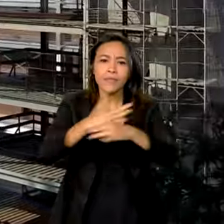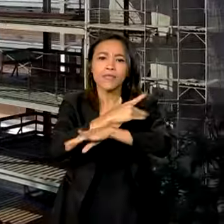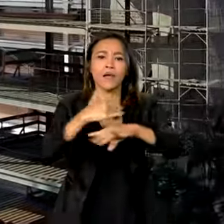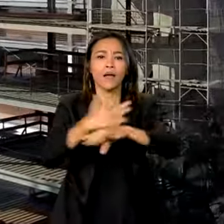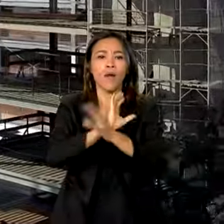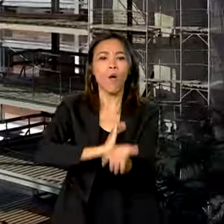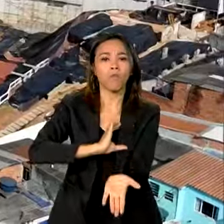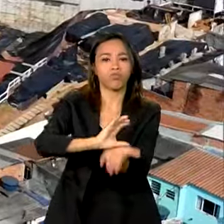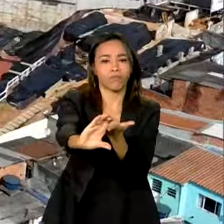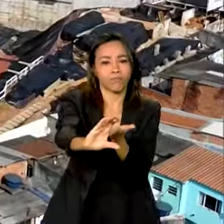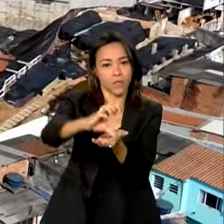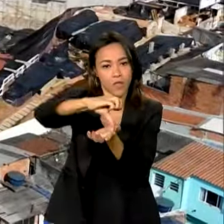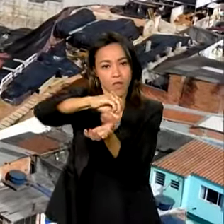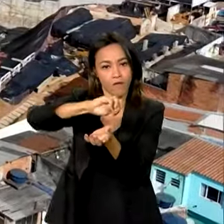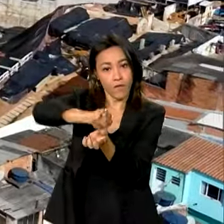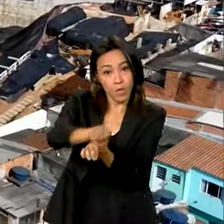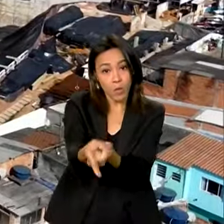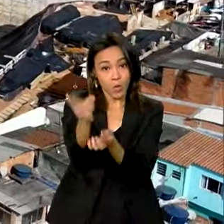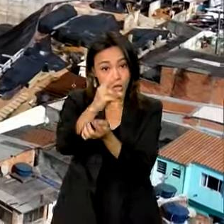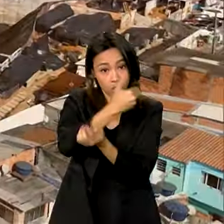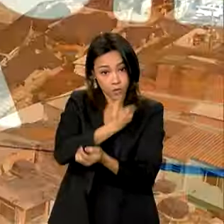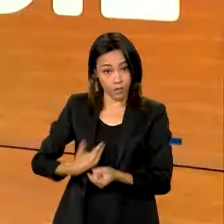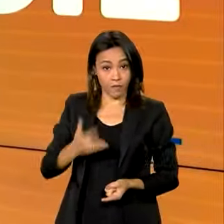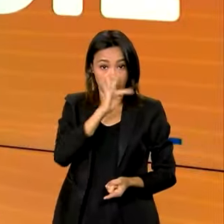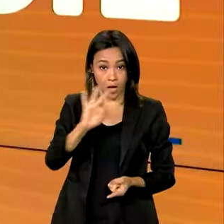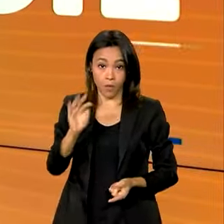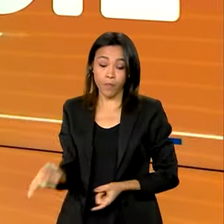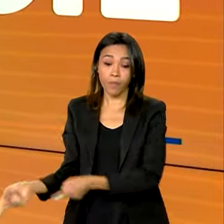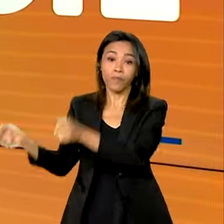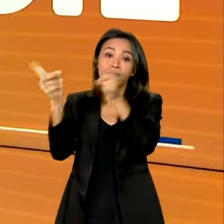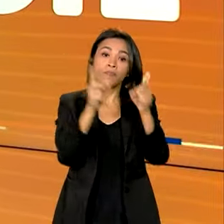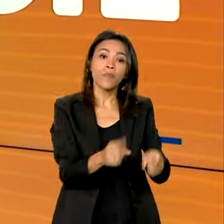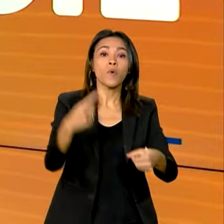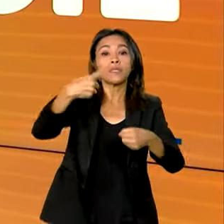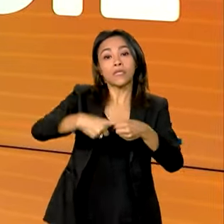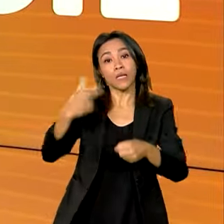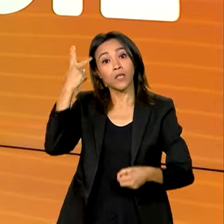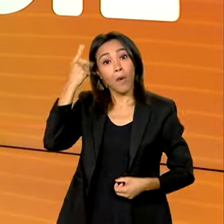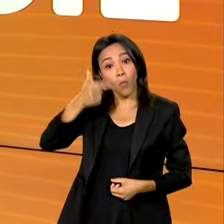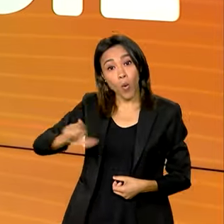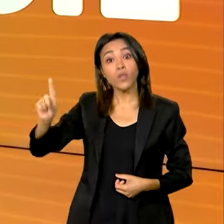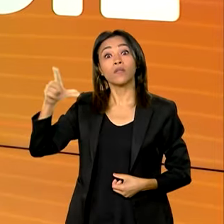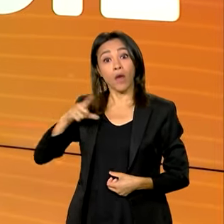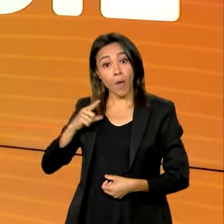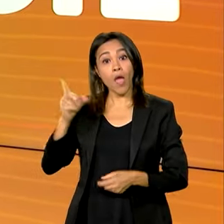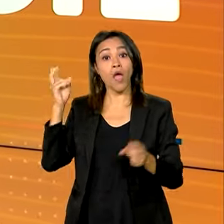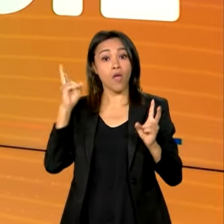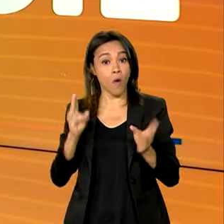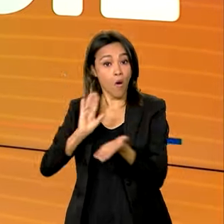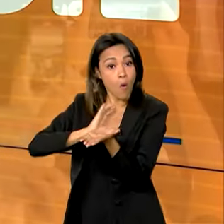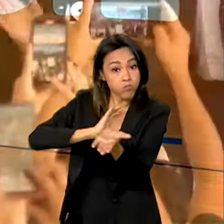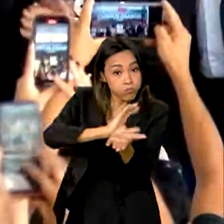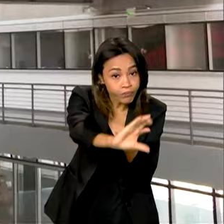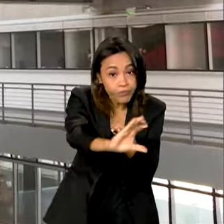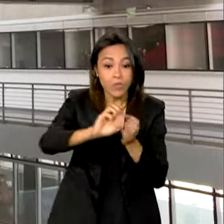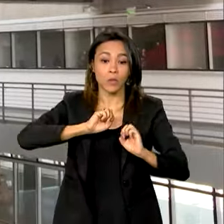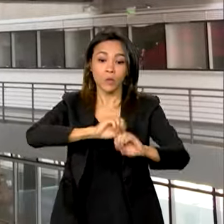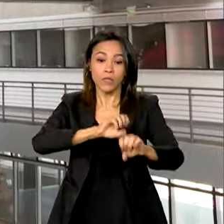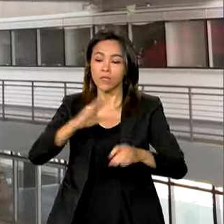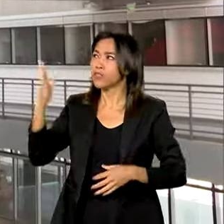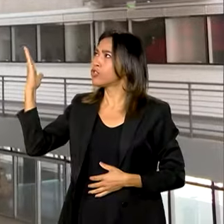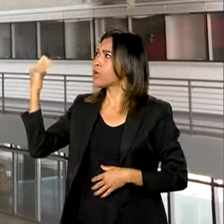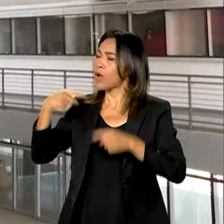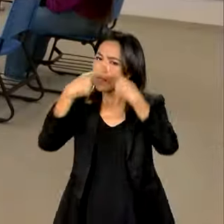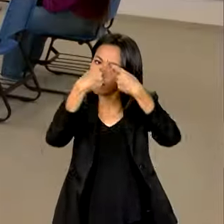recebeu 90 milhões de reais do governo federal. Osasco também recebe investimentos em educação. São inauguradas